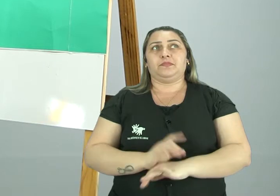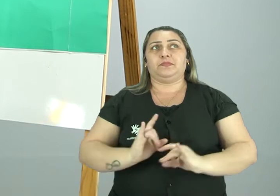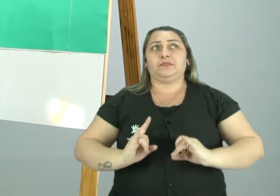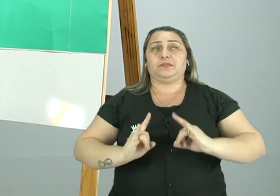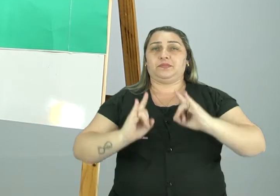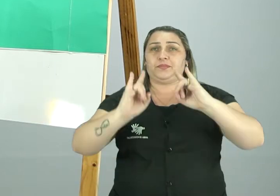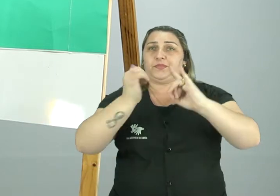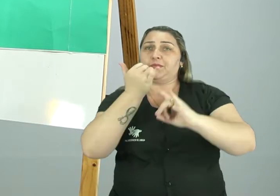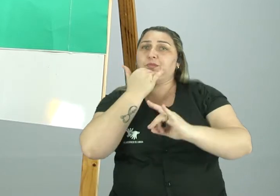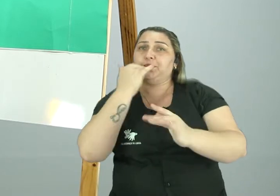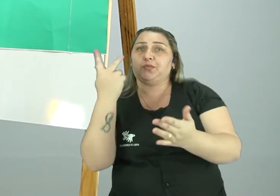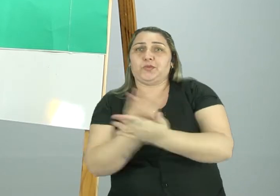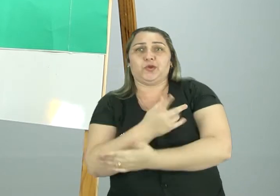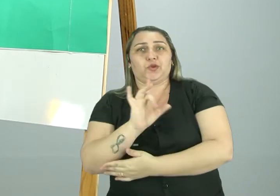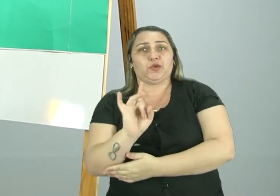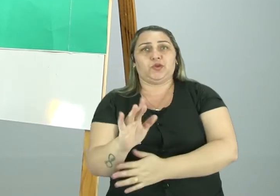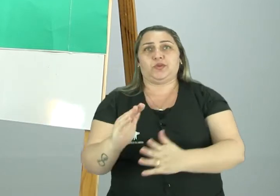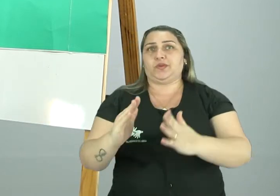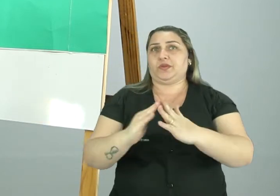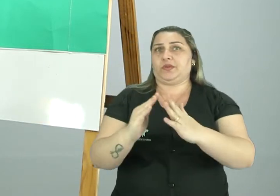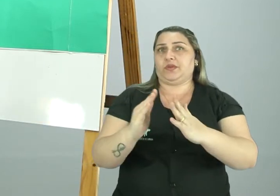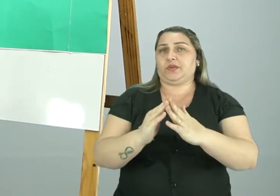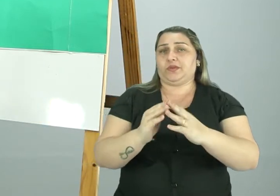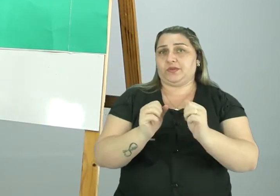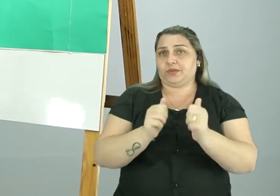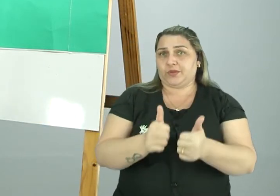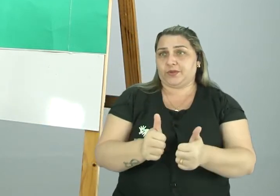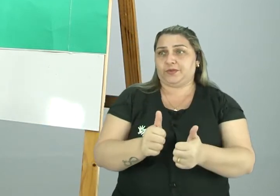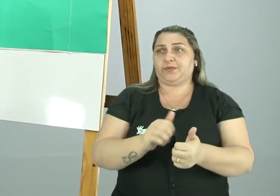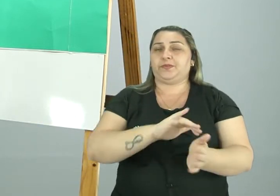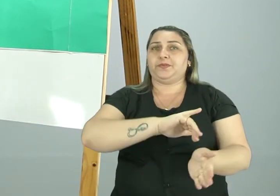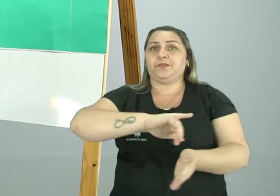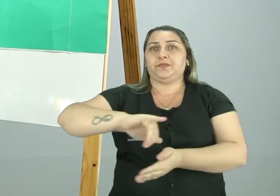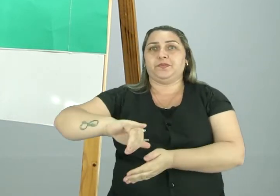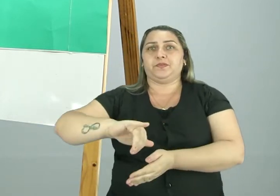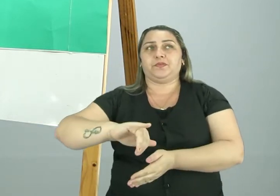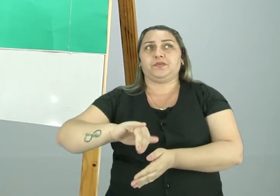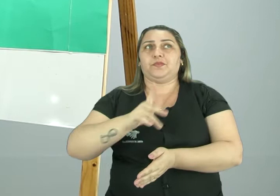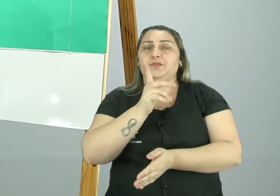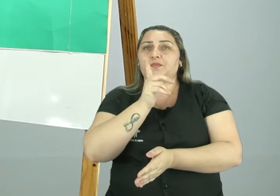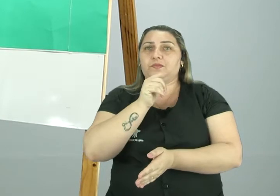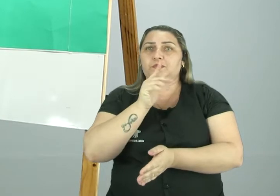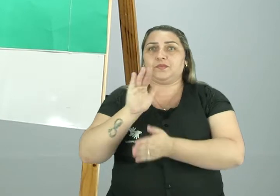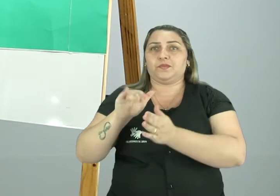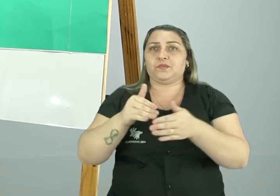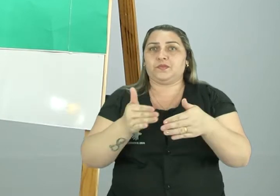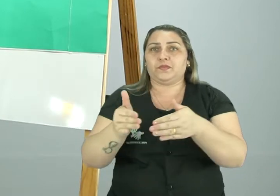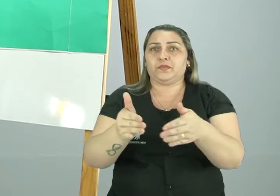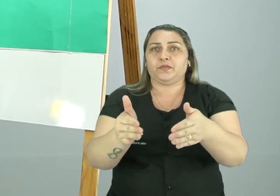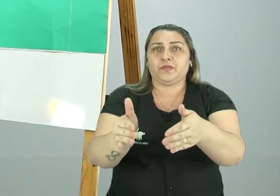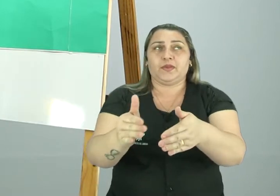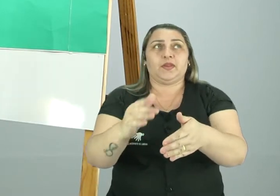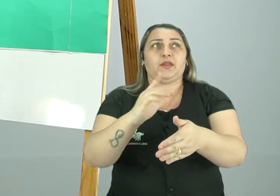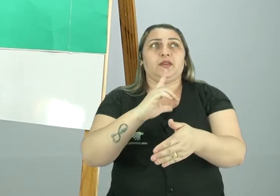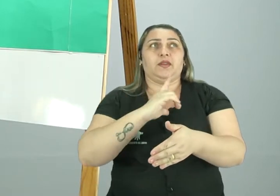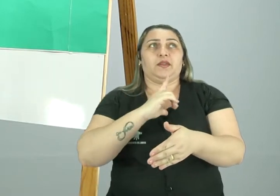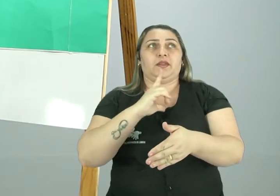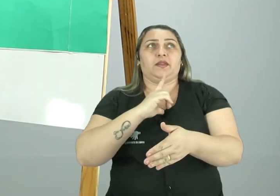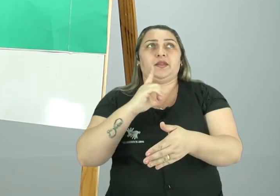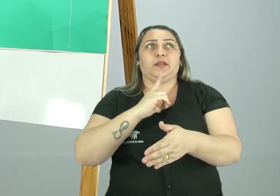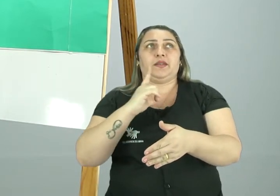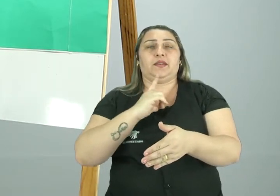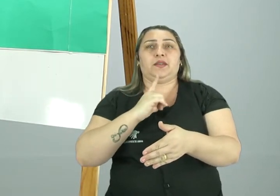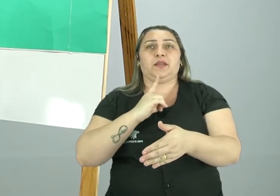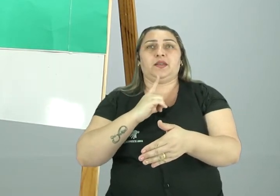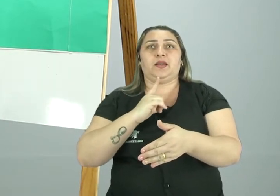equivoquei, desculpa, são casas. Tudo bem? Aqui, no rio. Aqui tem um rio que